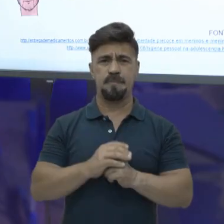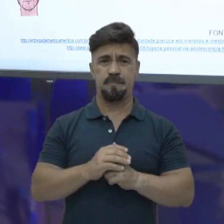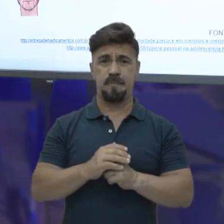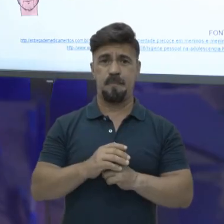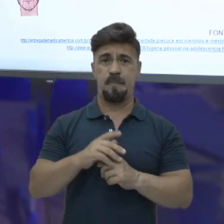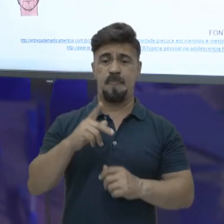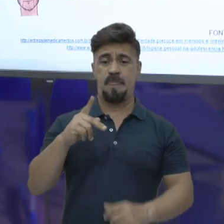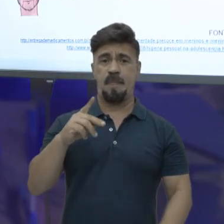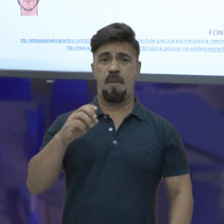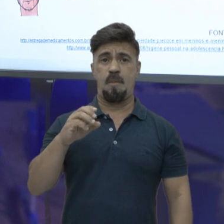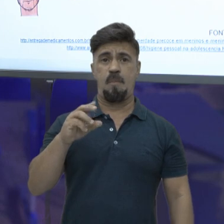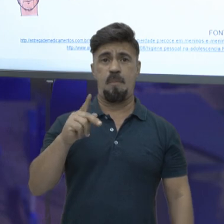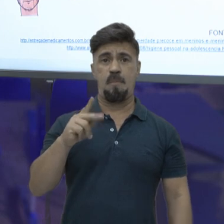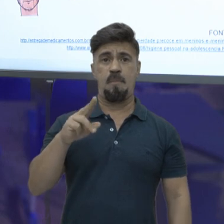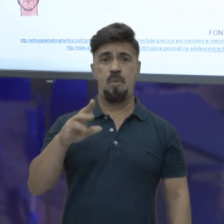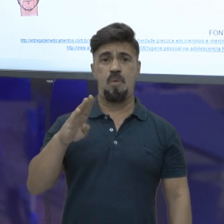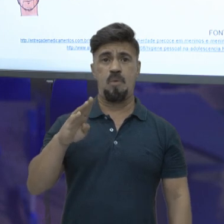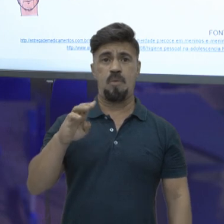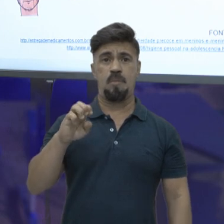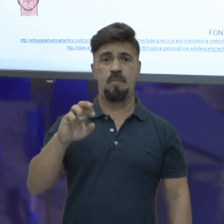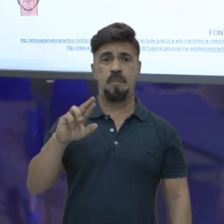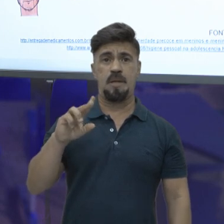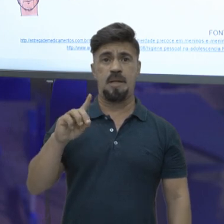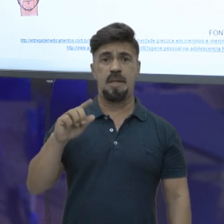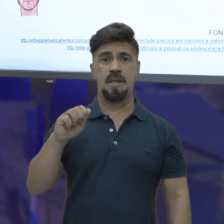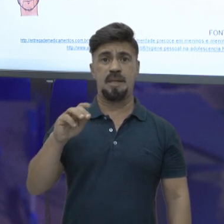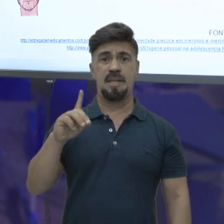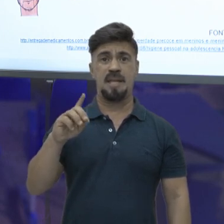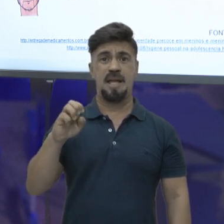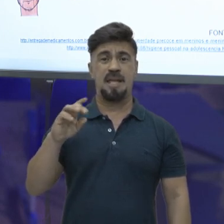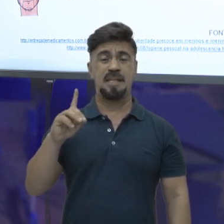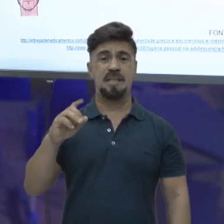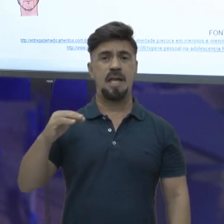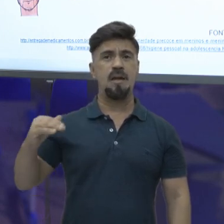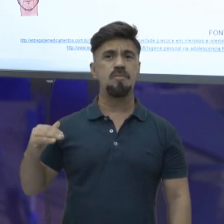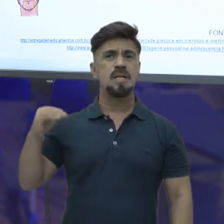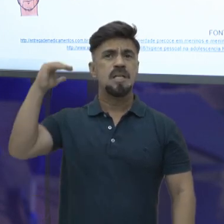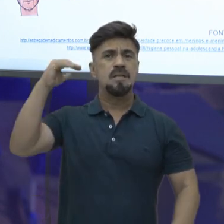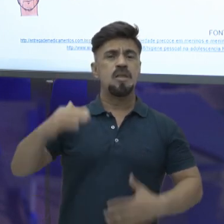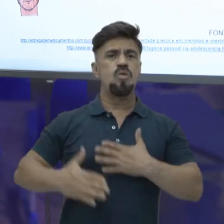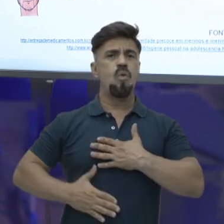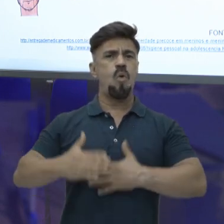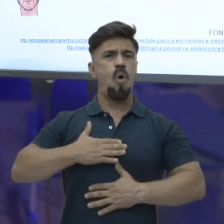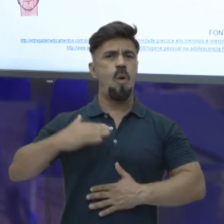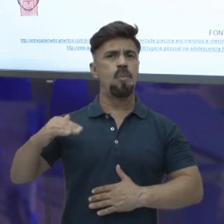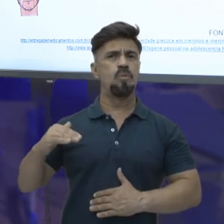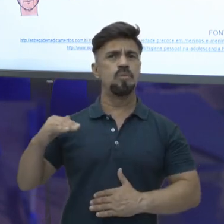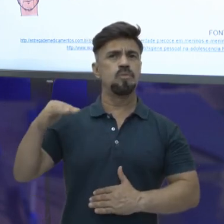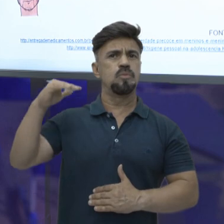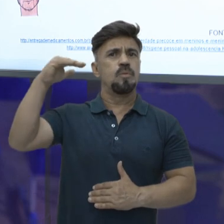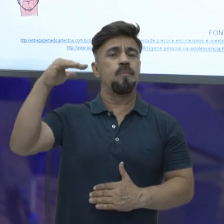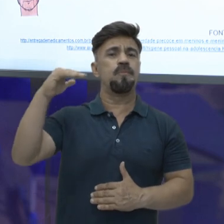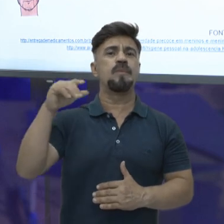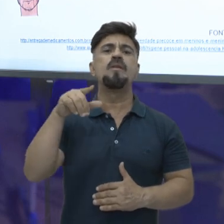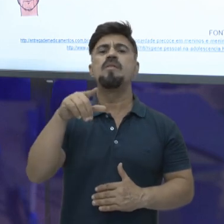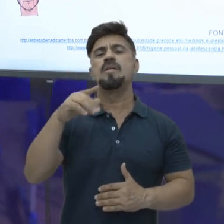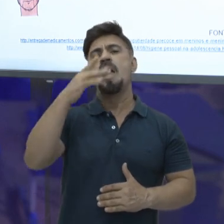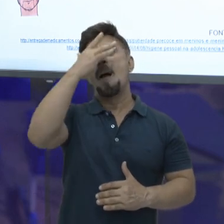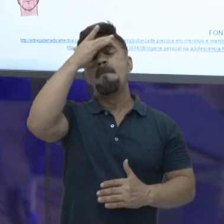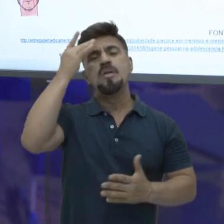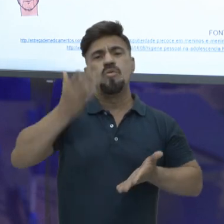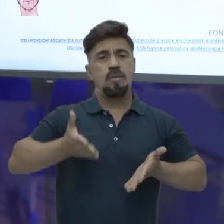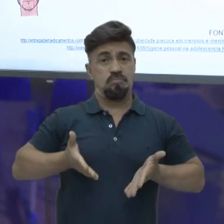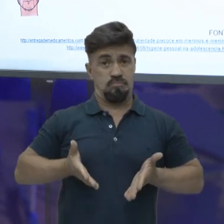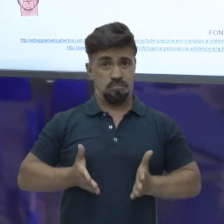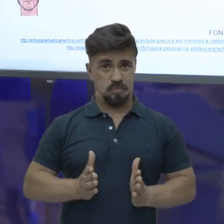puberdade nada mais é do que um processo de crescimento pessoal do seu corpo. Então você é um ser que acabou